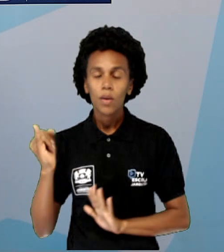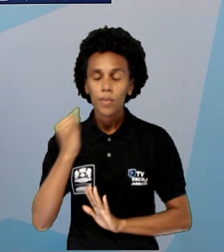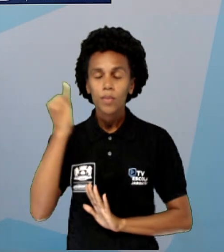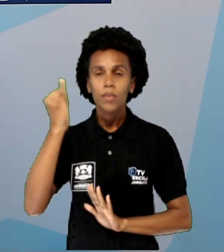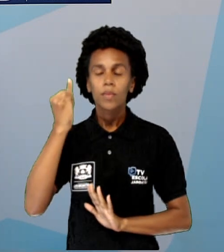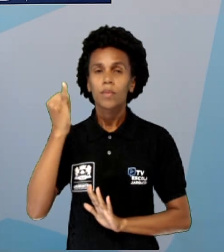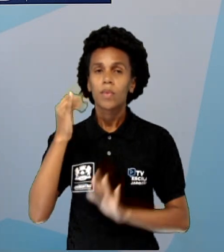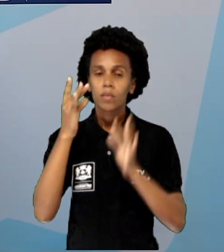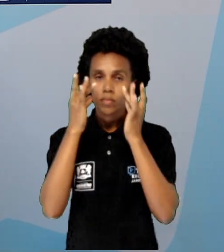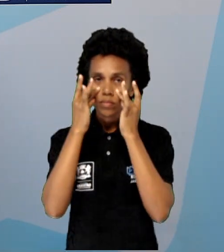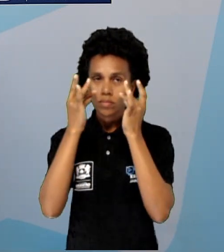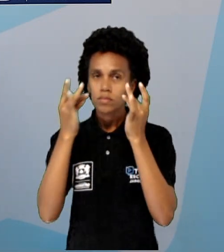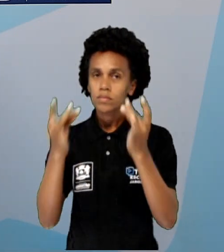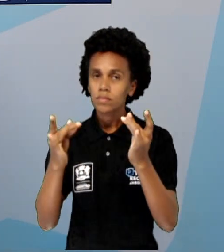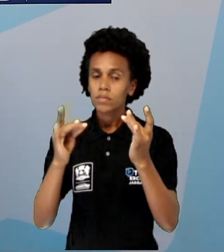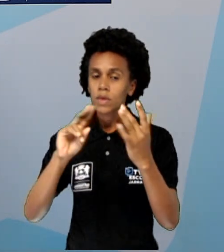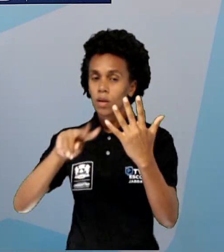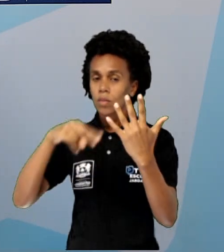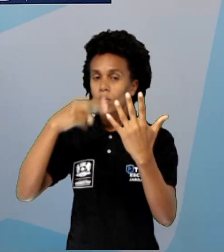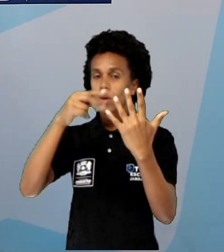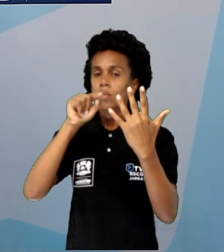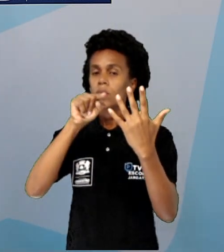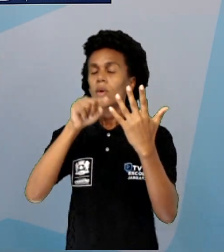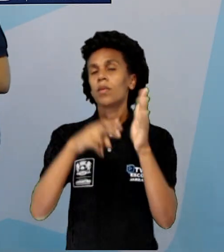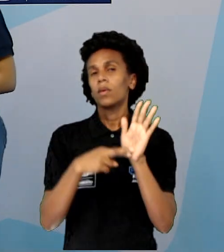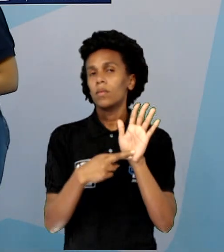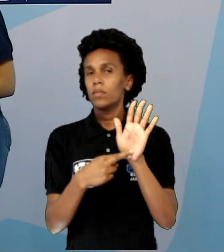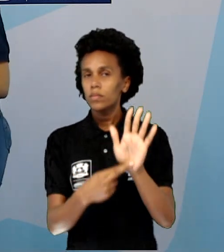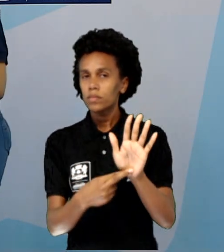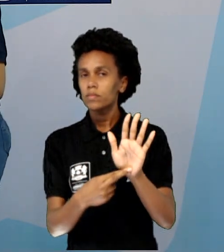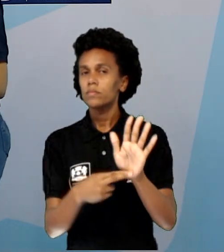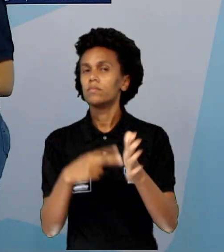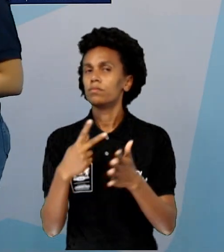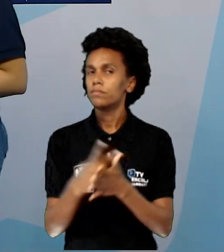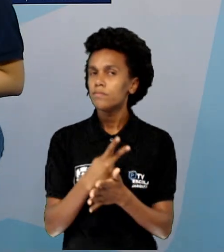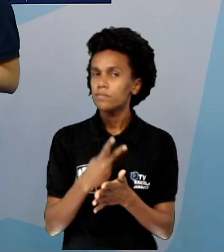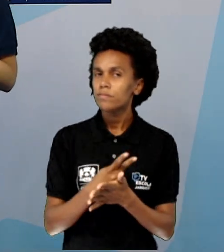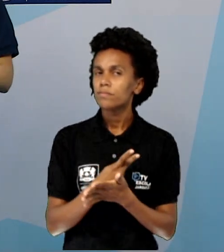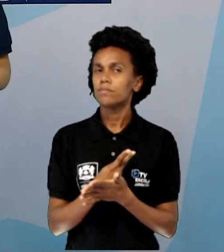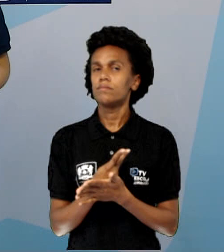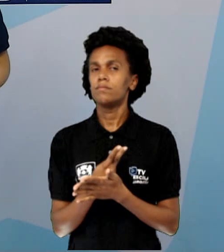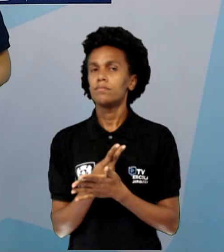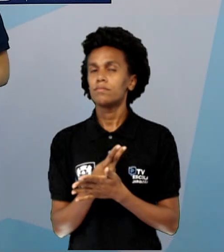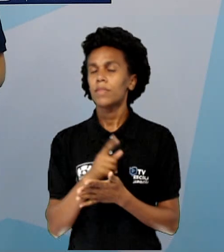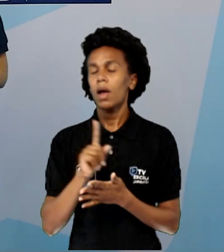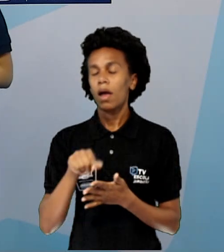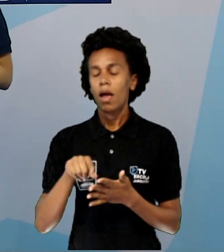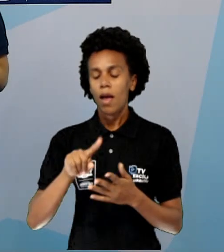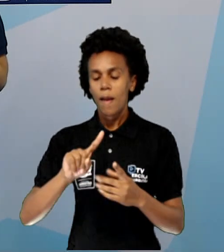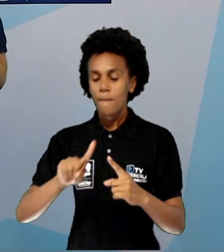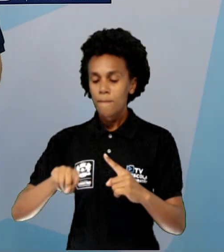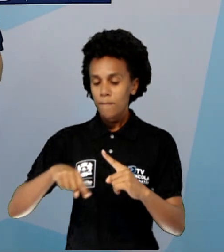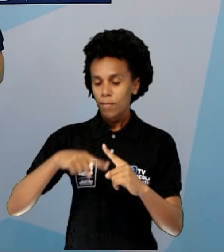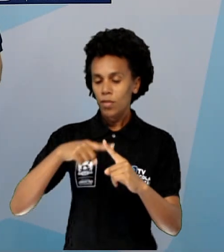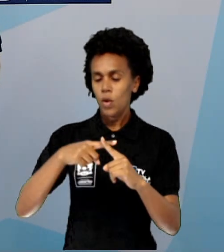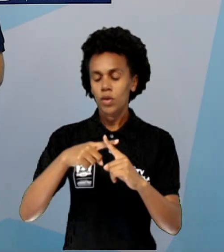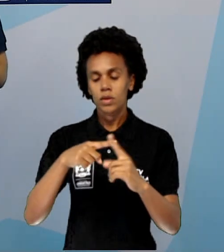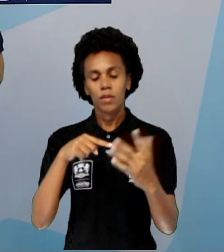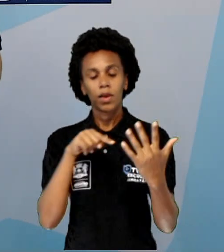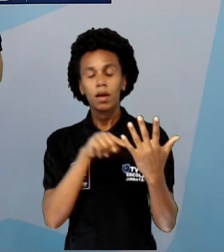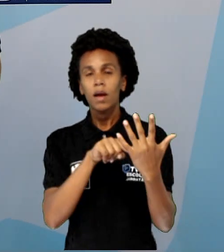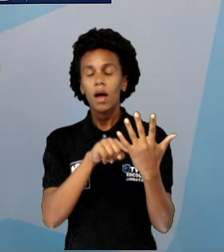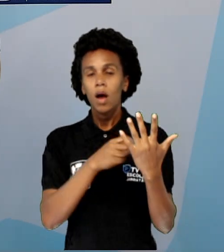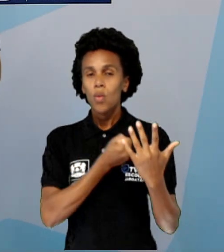atenção no que o expoente representa. Um erro muito frequente é multiplicar a base pelo expoente. Então, ter cuidado.